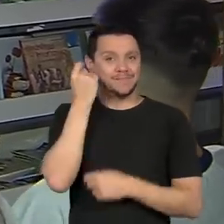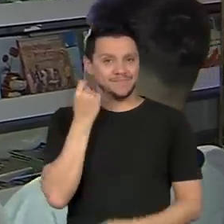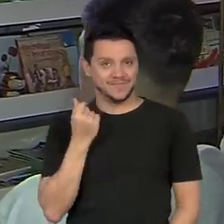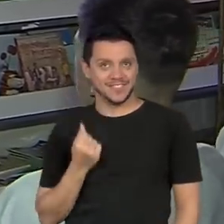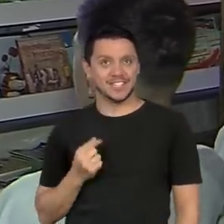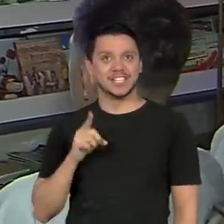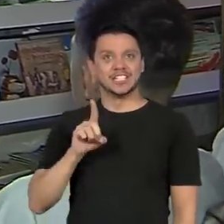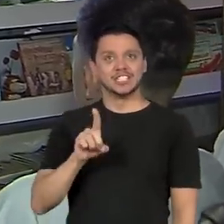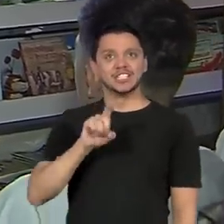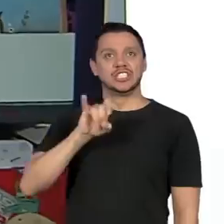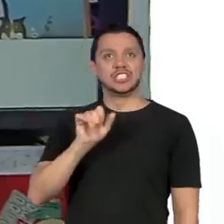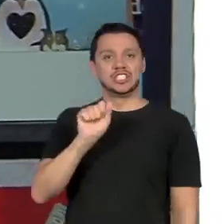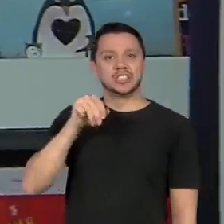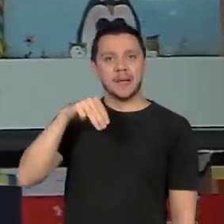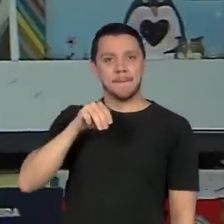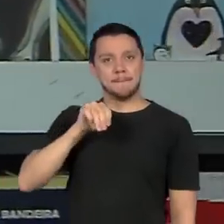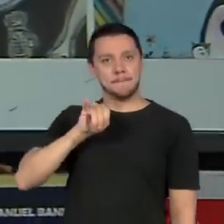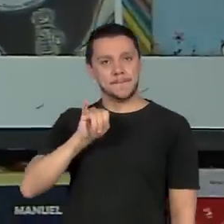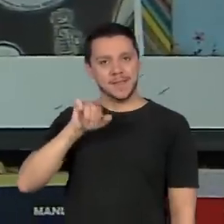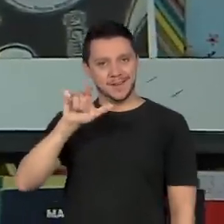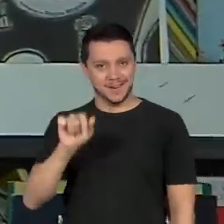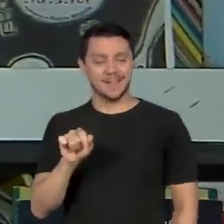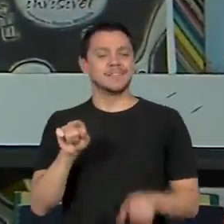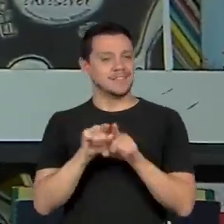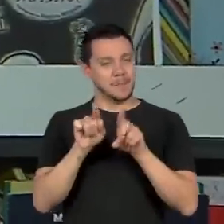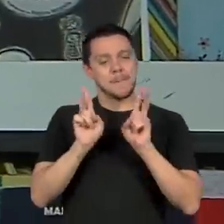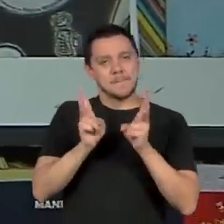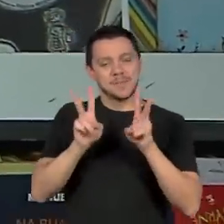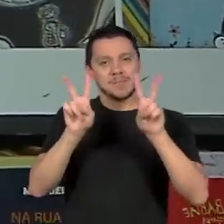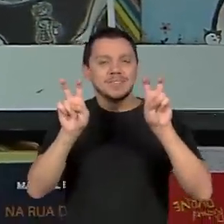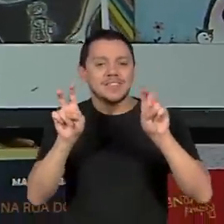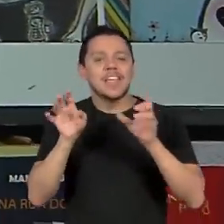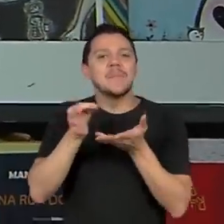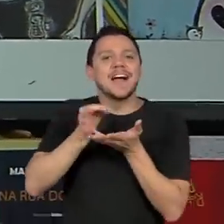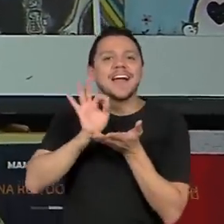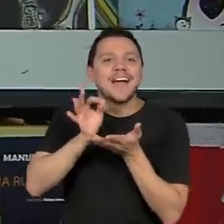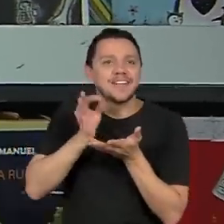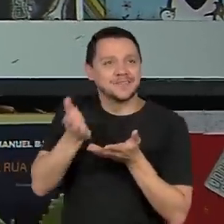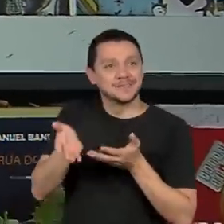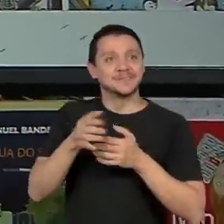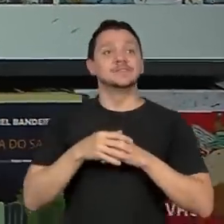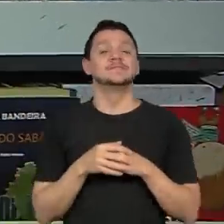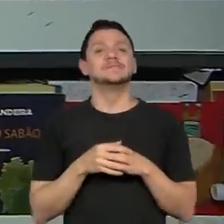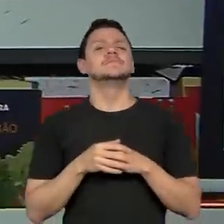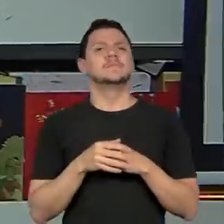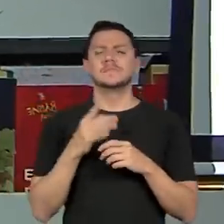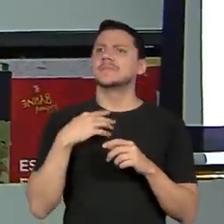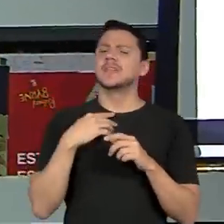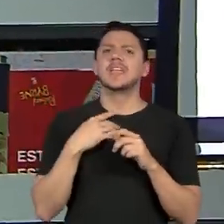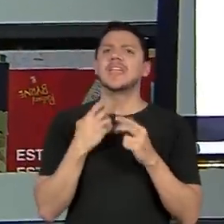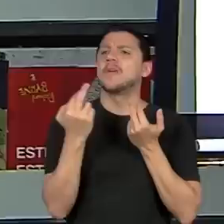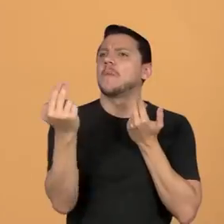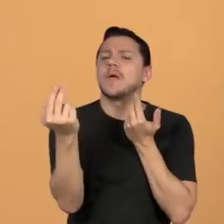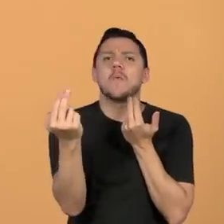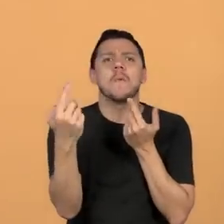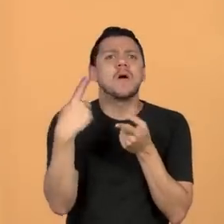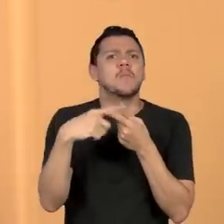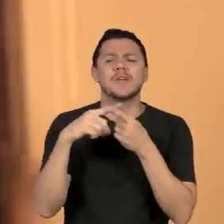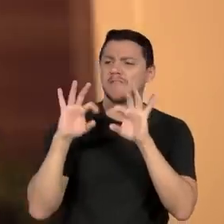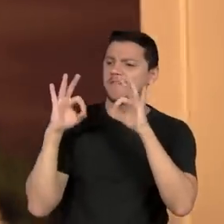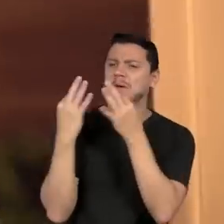Dialógico. Eu me identifiquei muito porque ela vem de uma família negra e eu também venho de uma família negra.